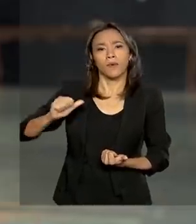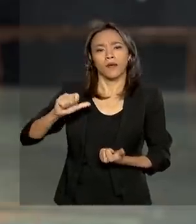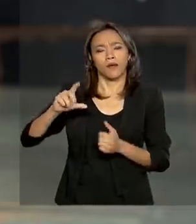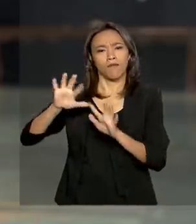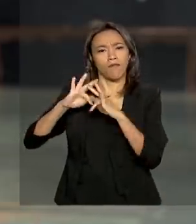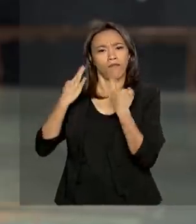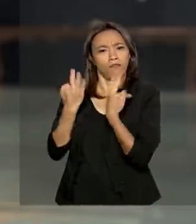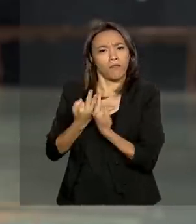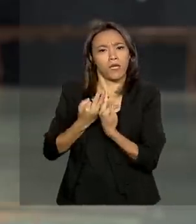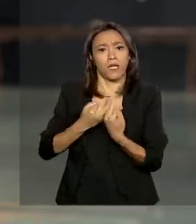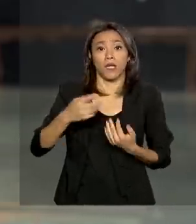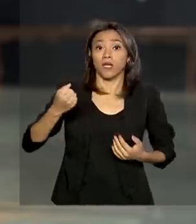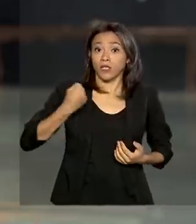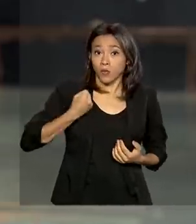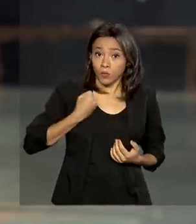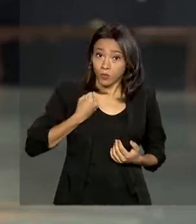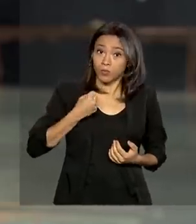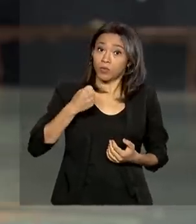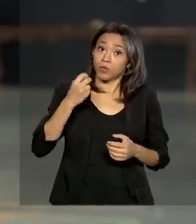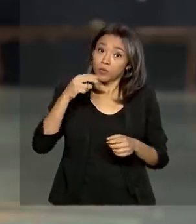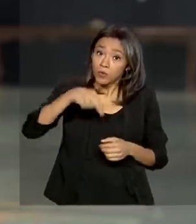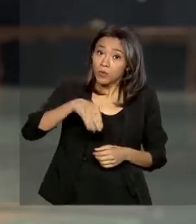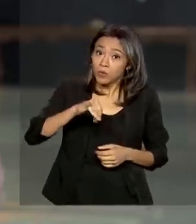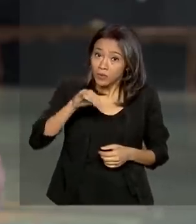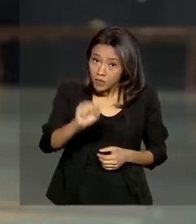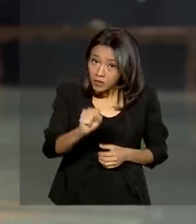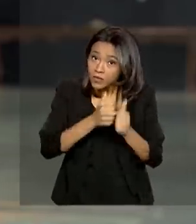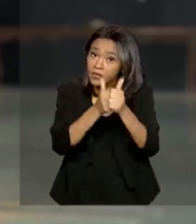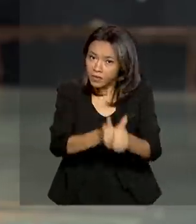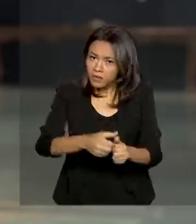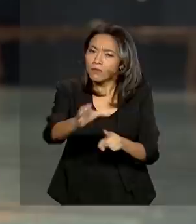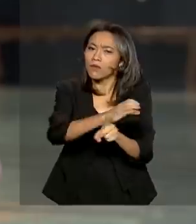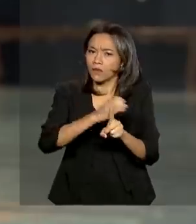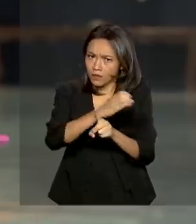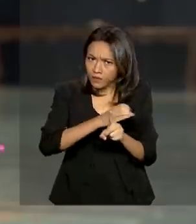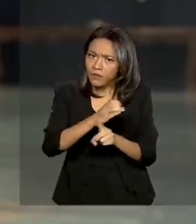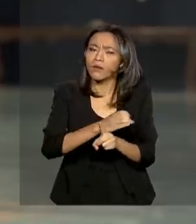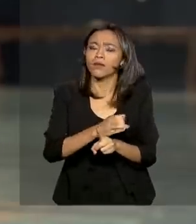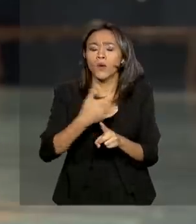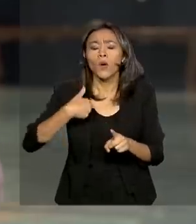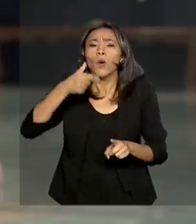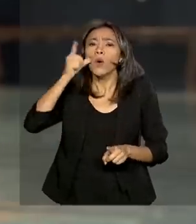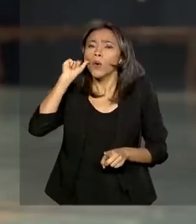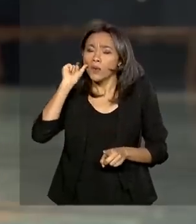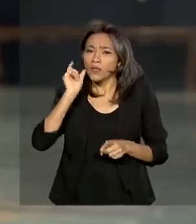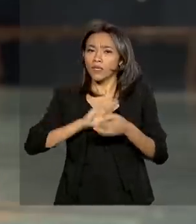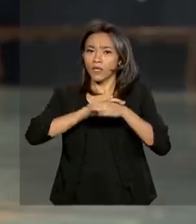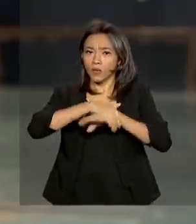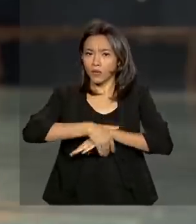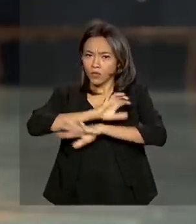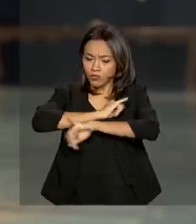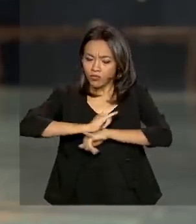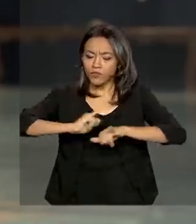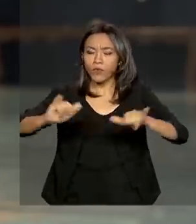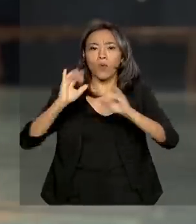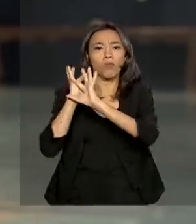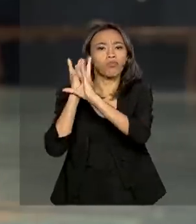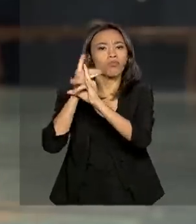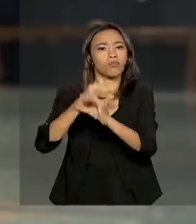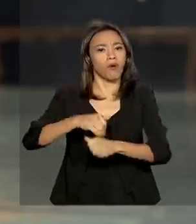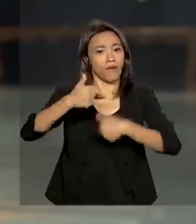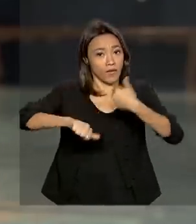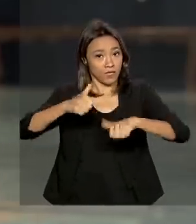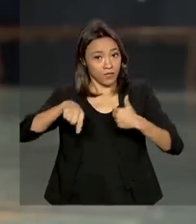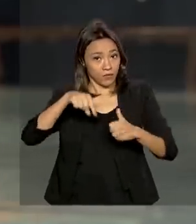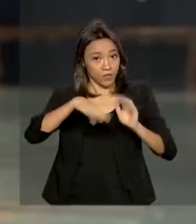com o final 7, seguindo também o calendário do programa. A Caixa Econômica soltou ontem à noite o último balanço desse programa, apontou que